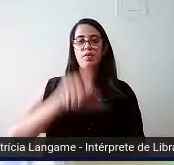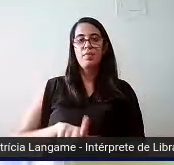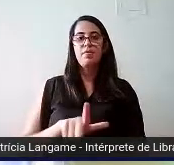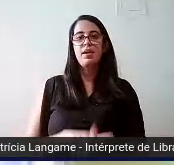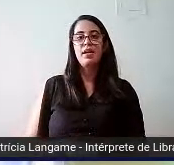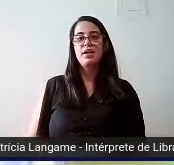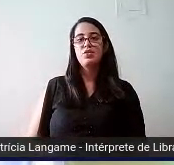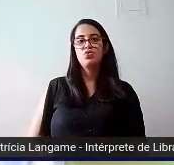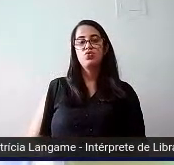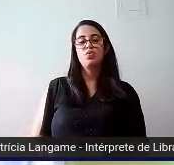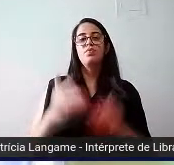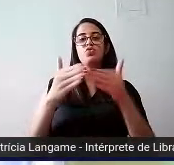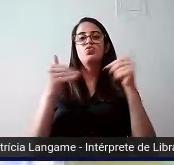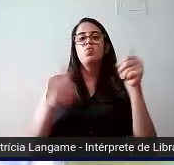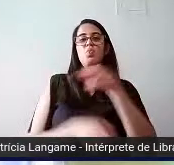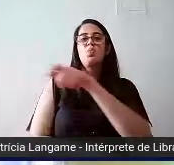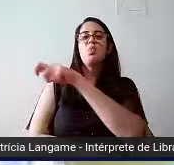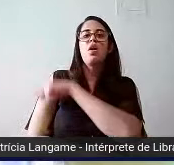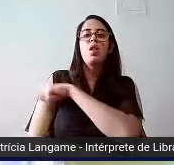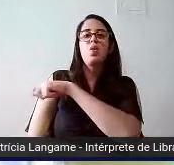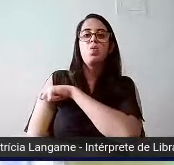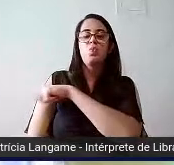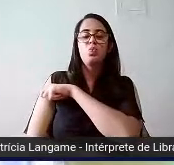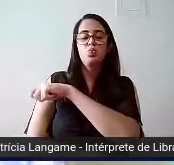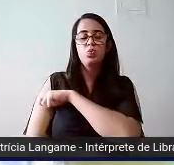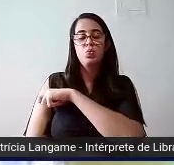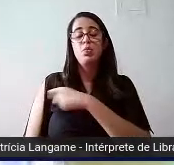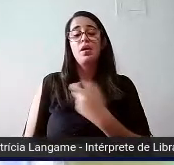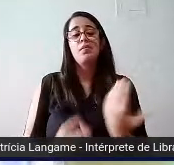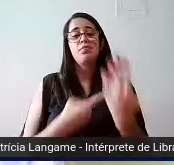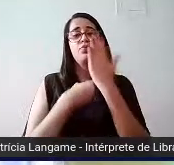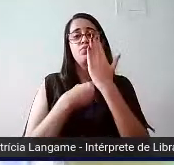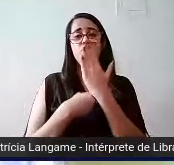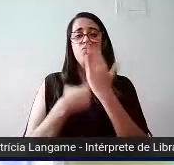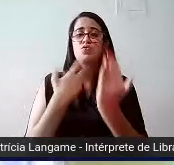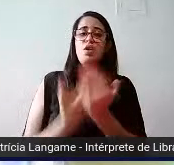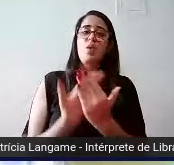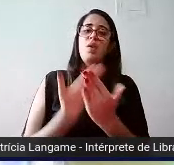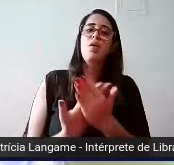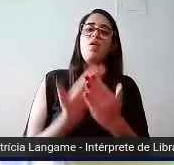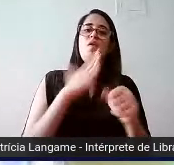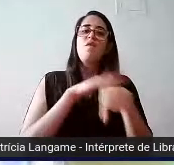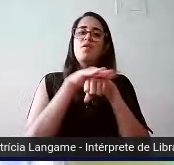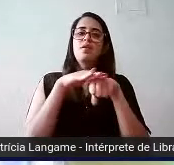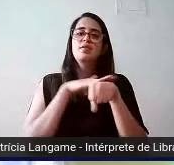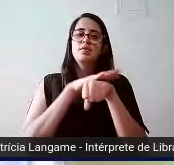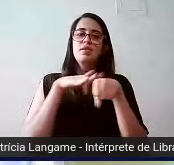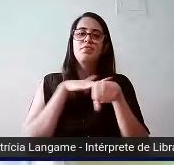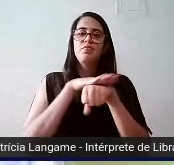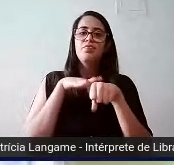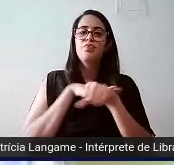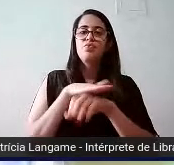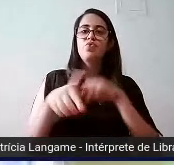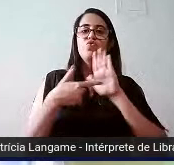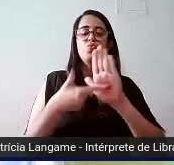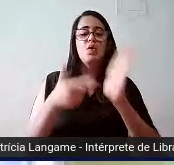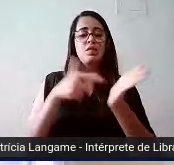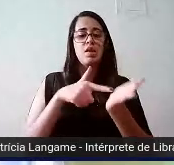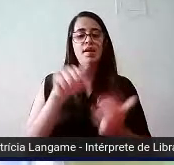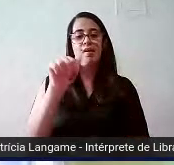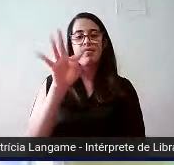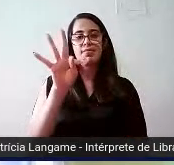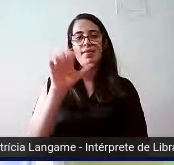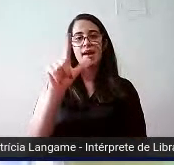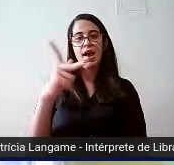um aluno lá do Instituto Benjamin Constant para me ajudar. Foi lá durante a aula conversando com eles e ele me mostrou a tecla de atalho. Então, é